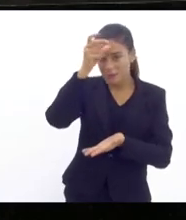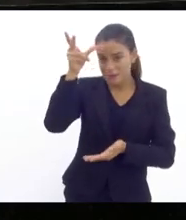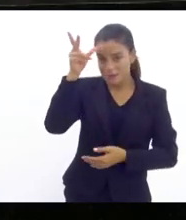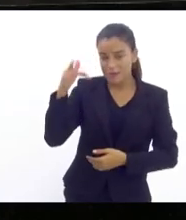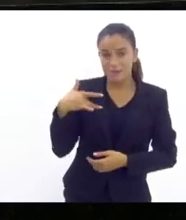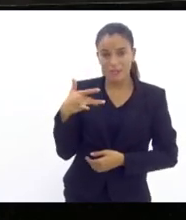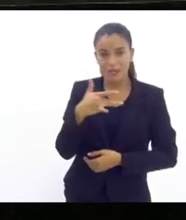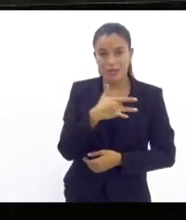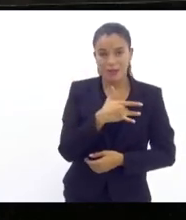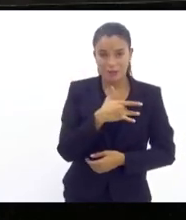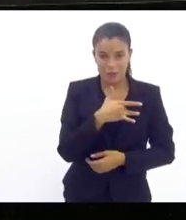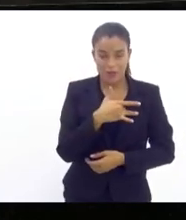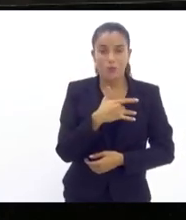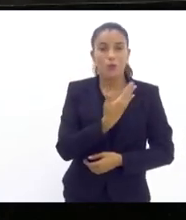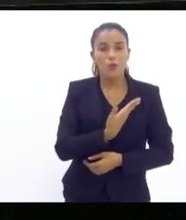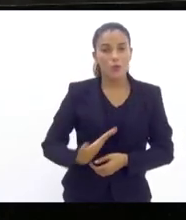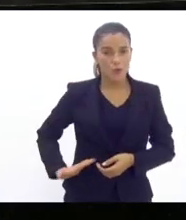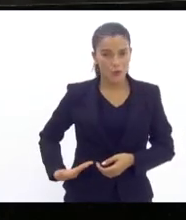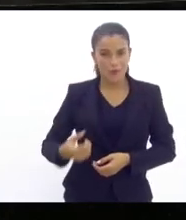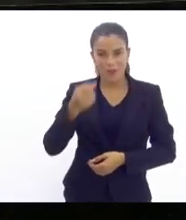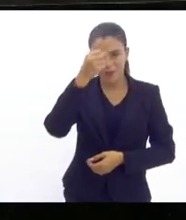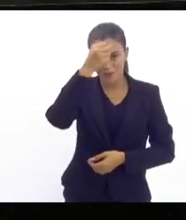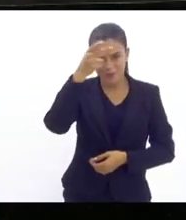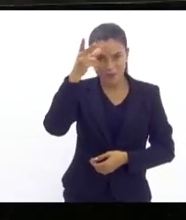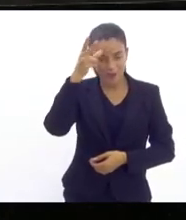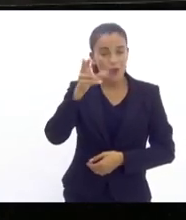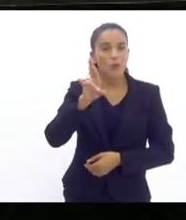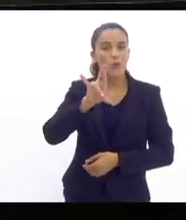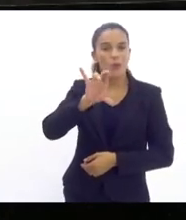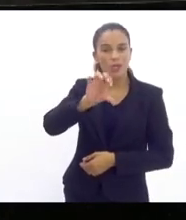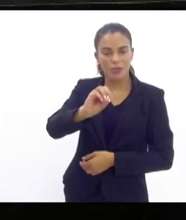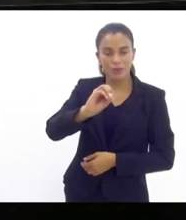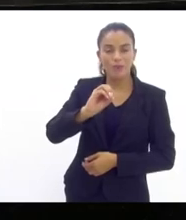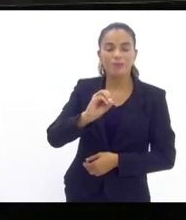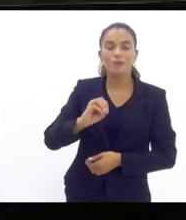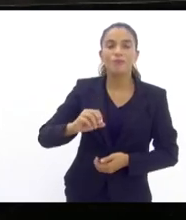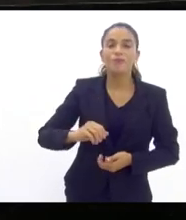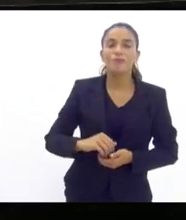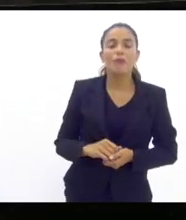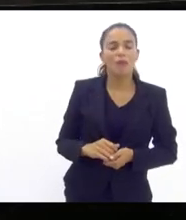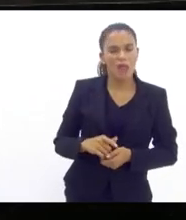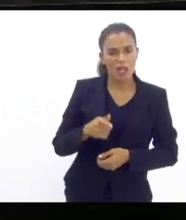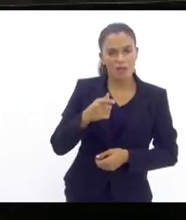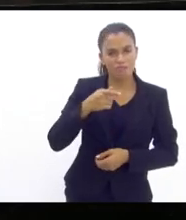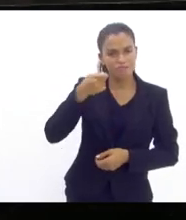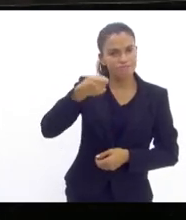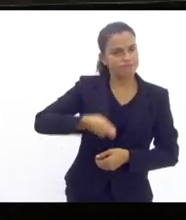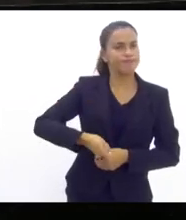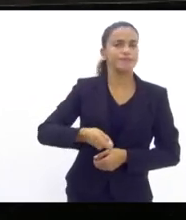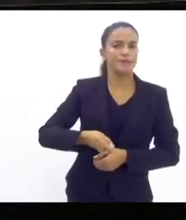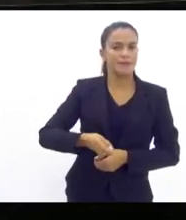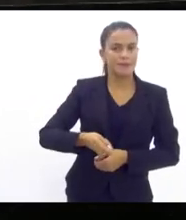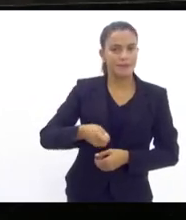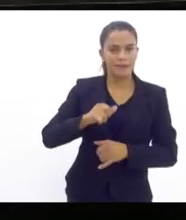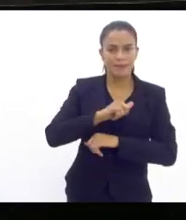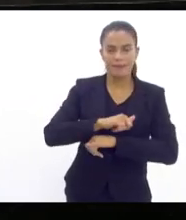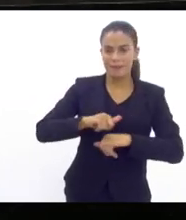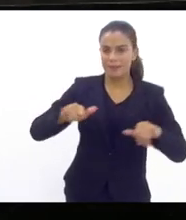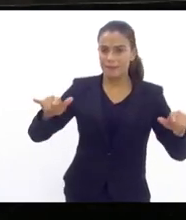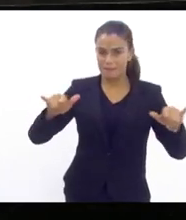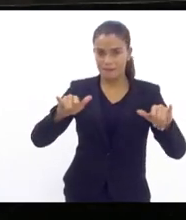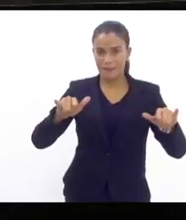do governo municipal da cidade do Rio de Janeiro fez questão de dizer que